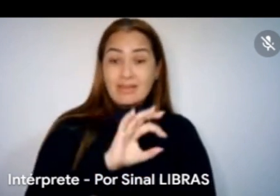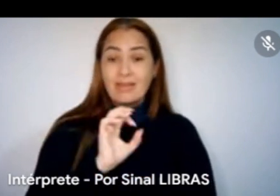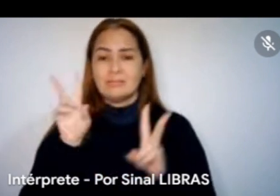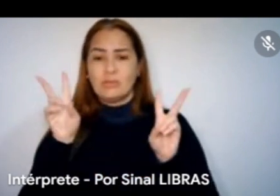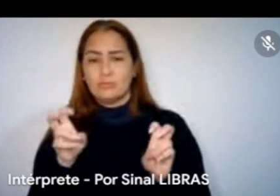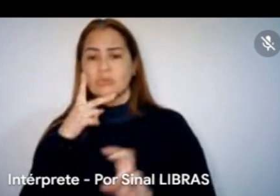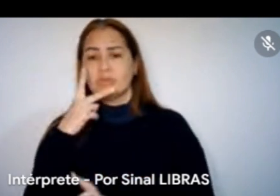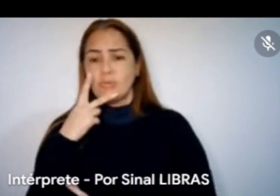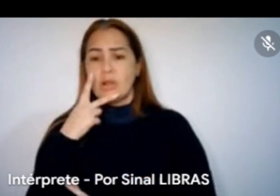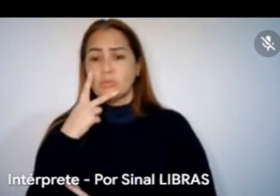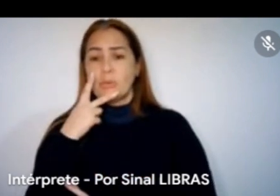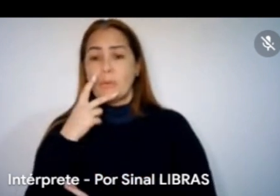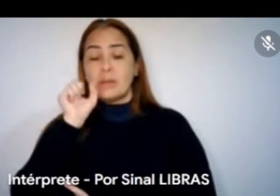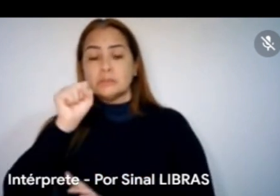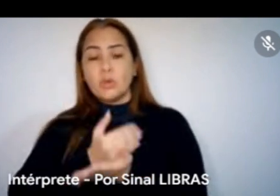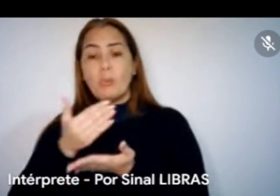consiga propor alguma coisa, sabe?